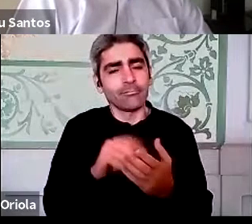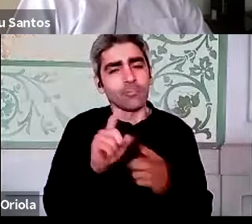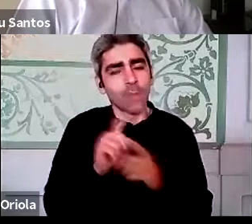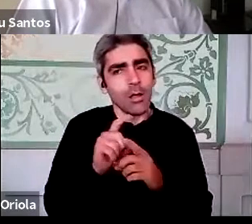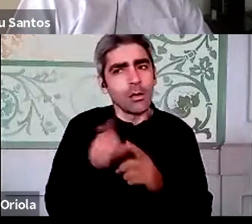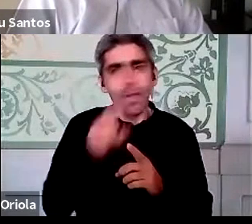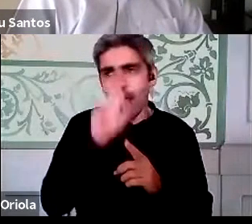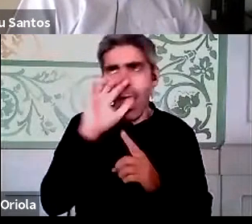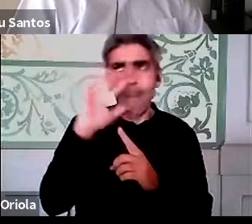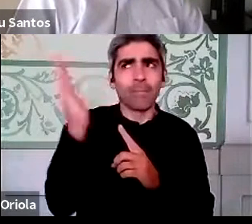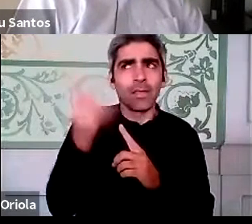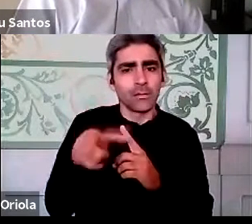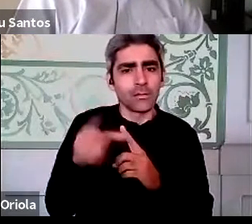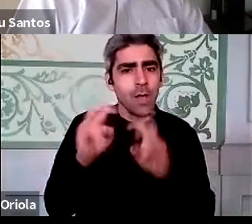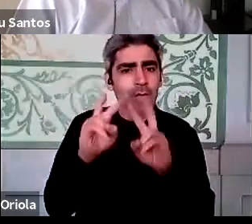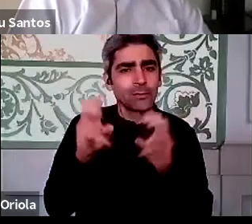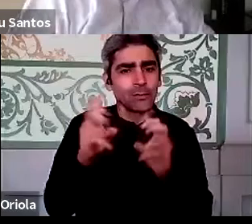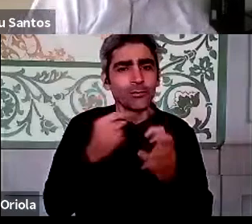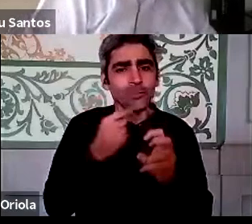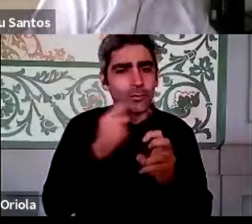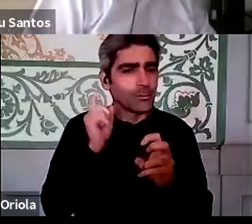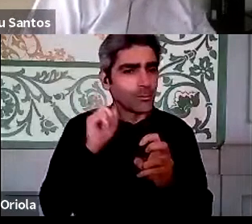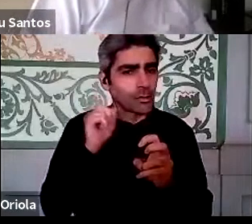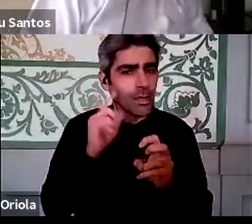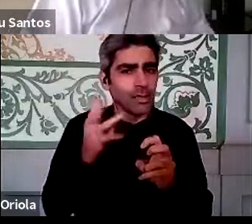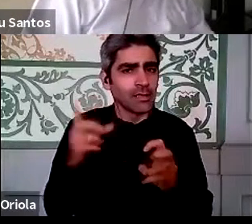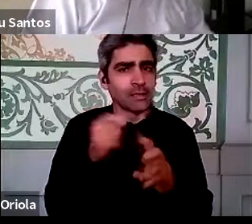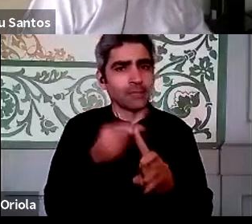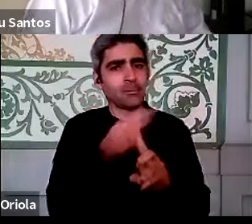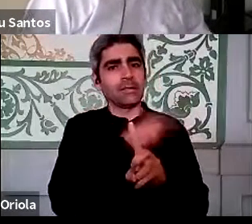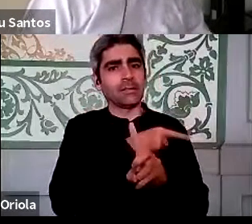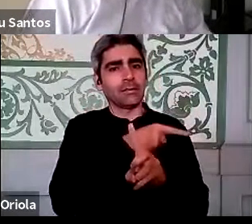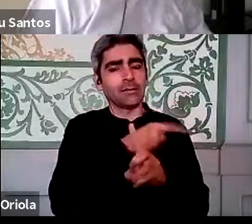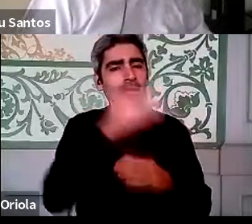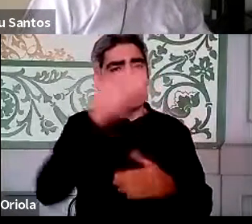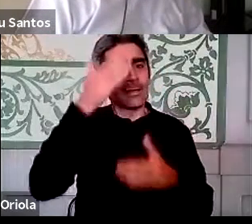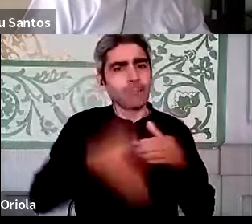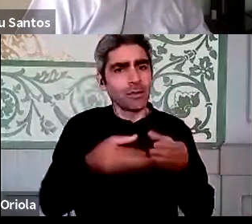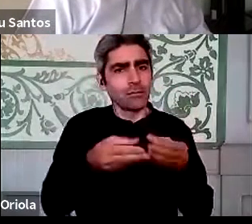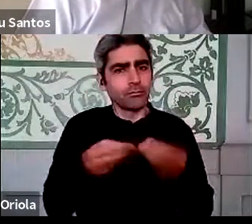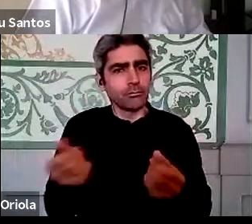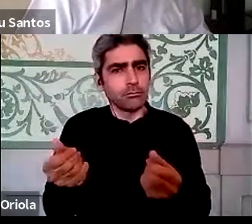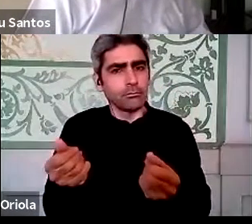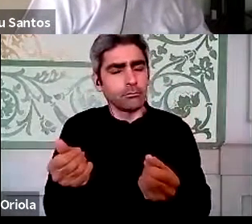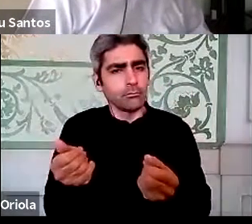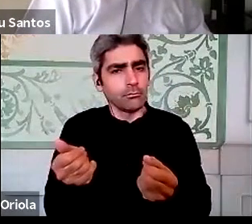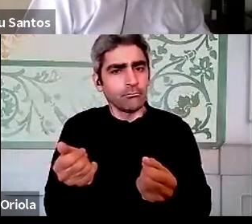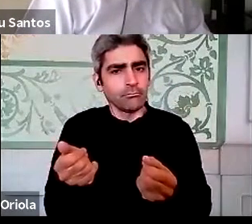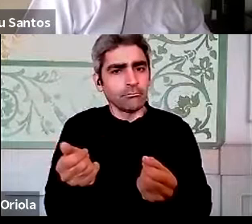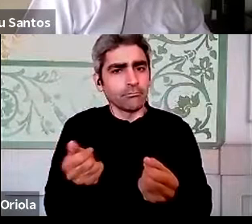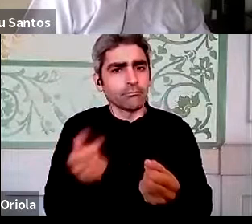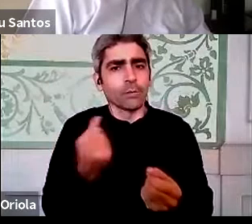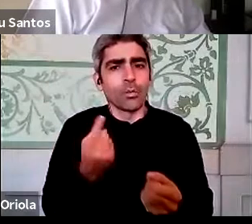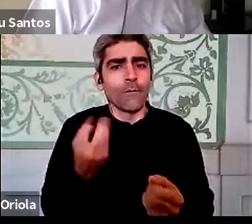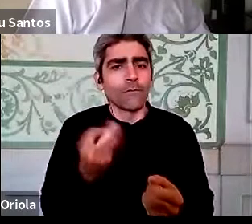ambiente? O ambiente era um assunto muito, muito importante há três meses atrás, e de repente deixou de acontecer, não foi